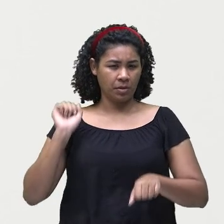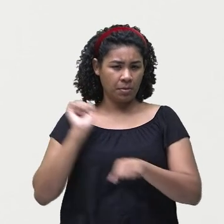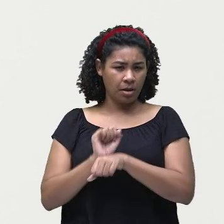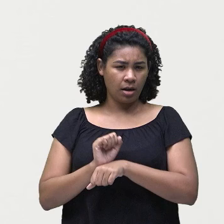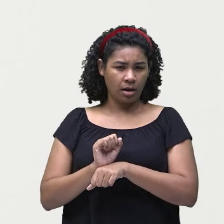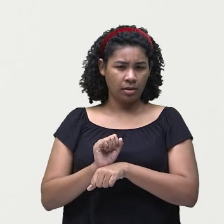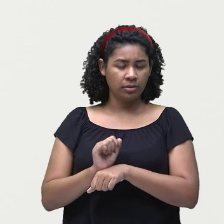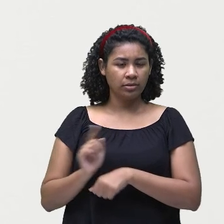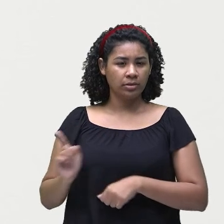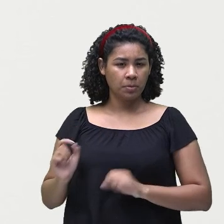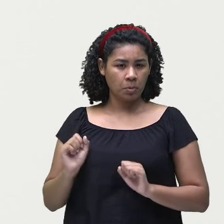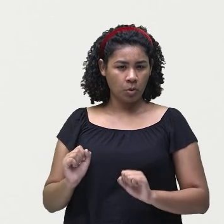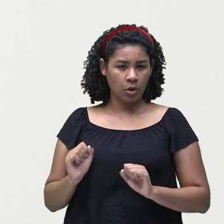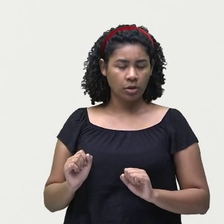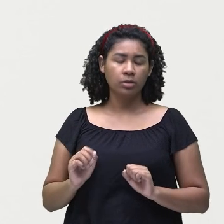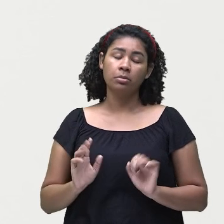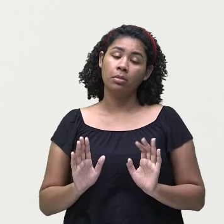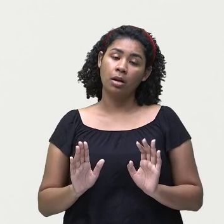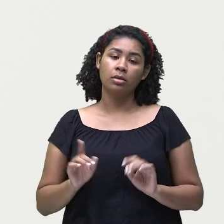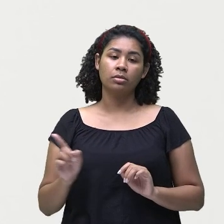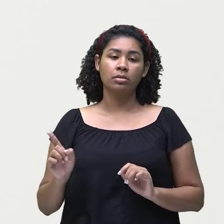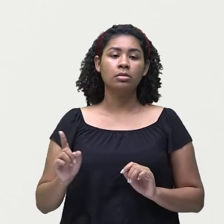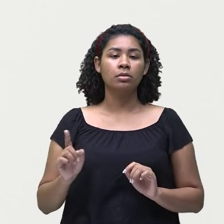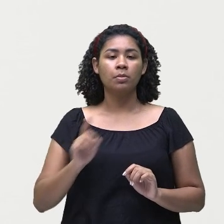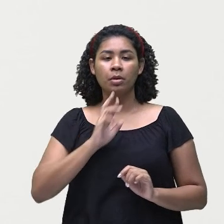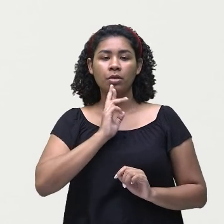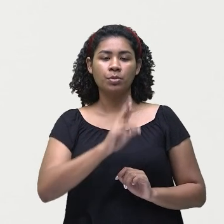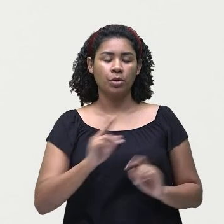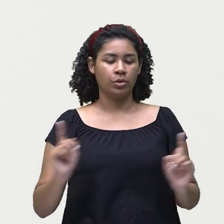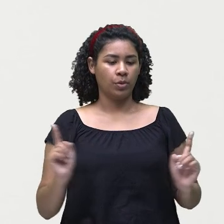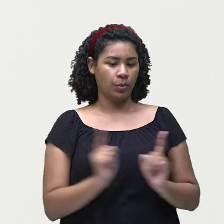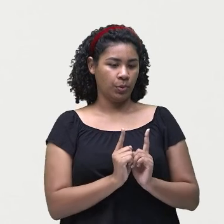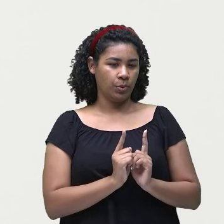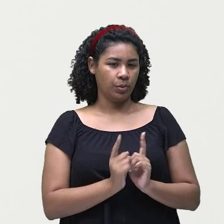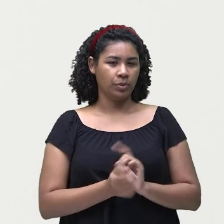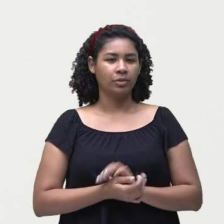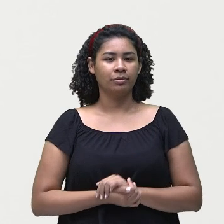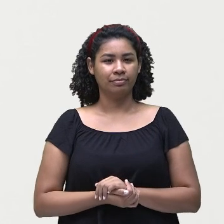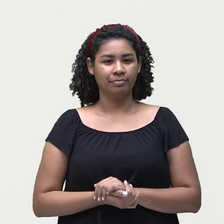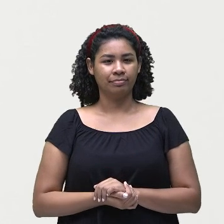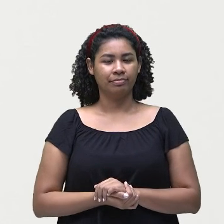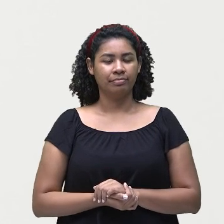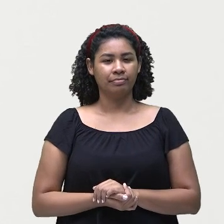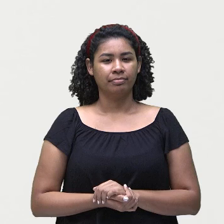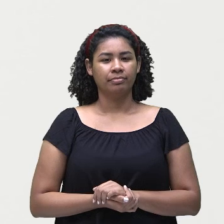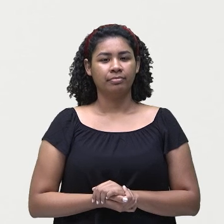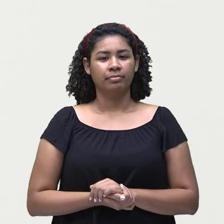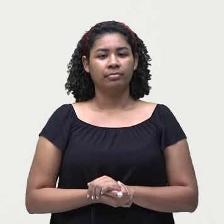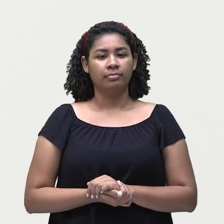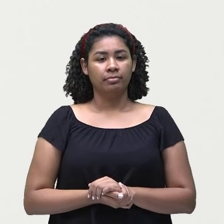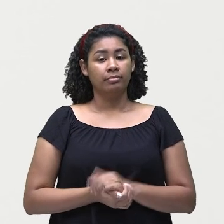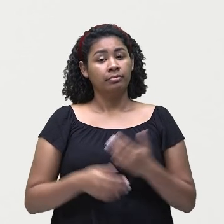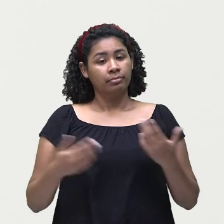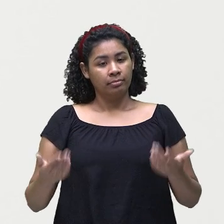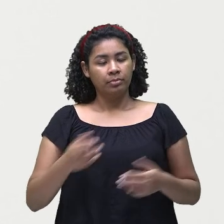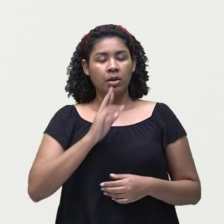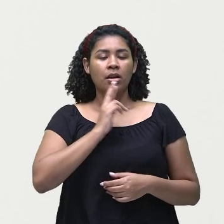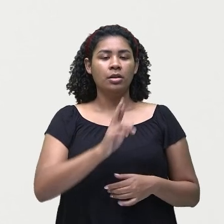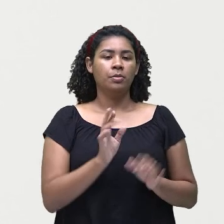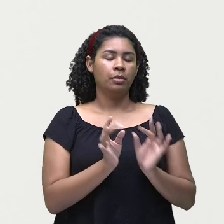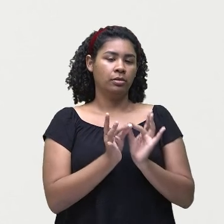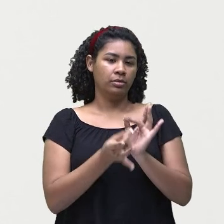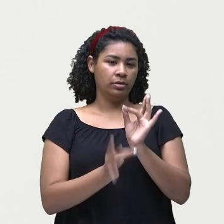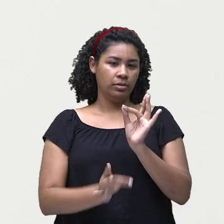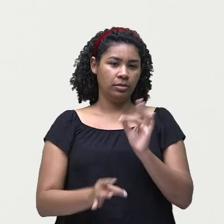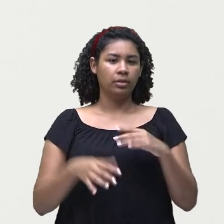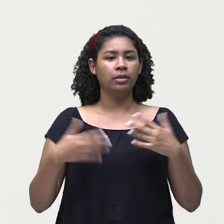I can't, mas aí seria uma short answer, como a gente vê aí em cima. Como é uma long answer, eu